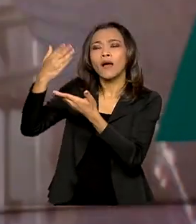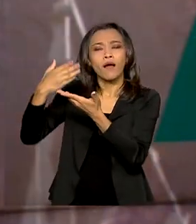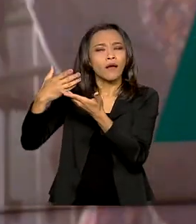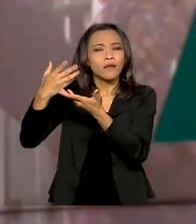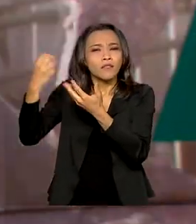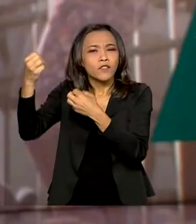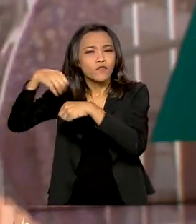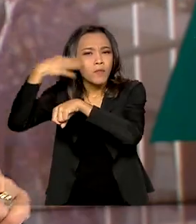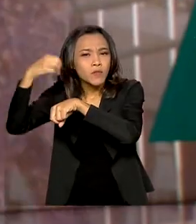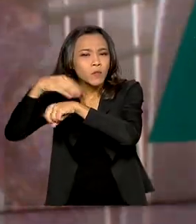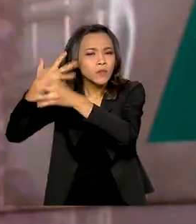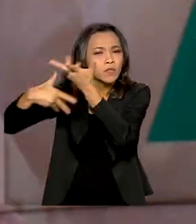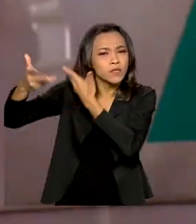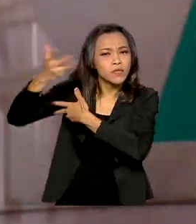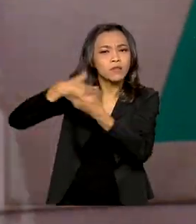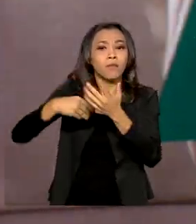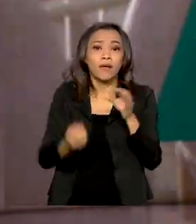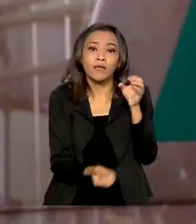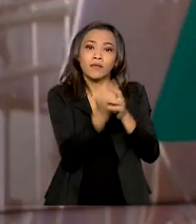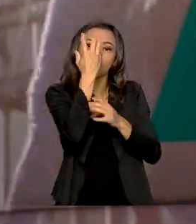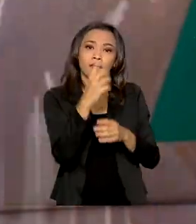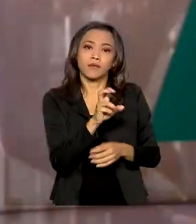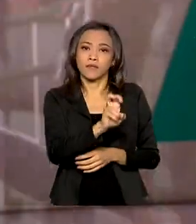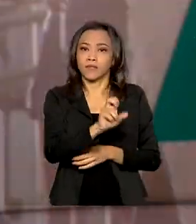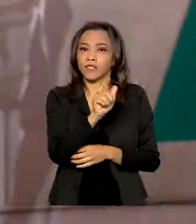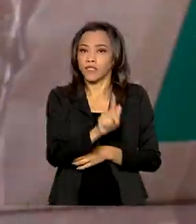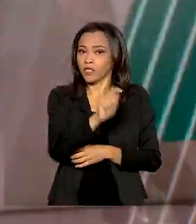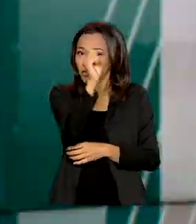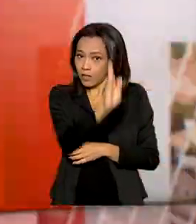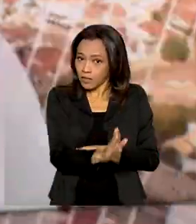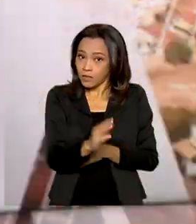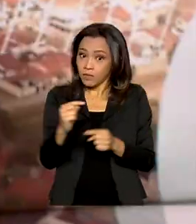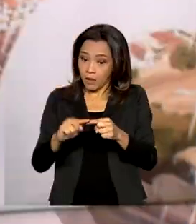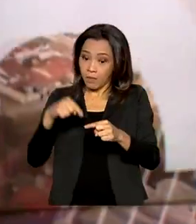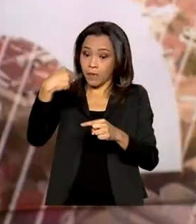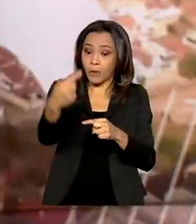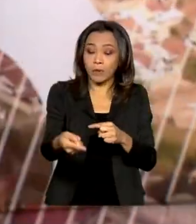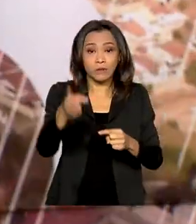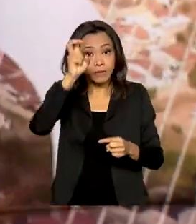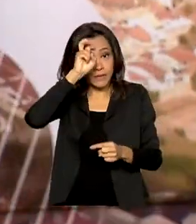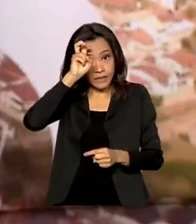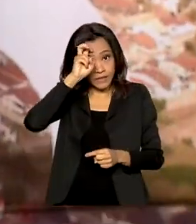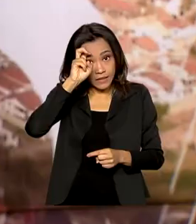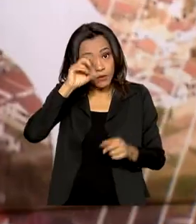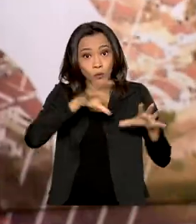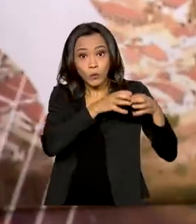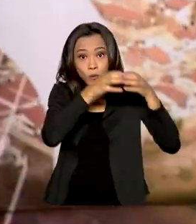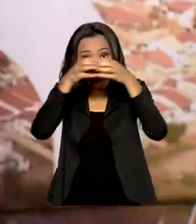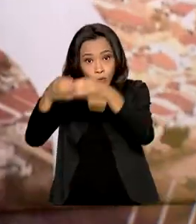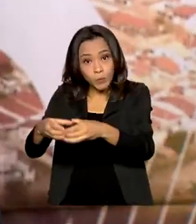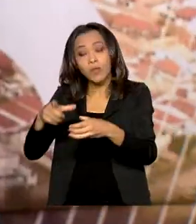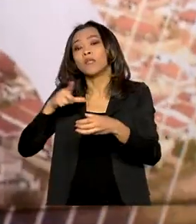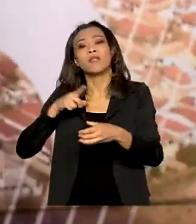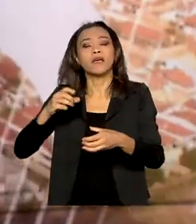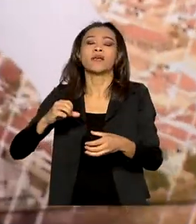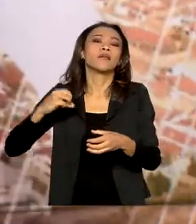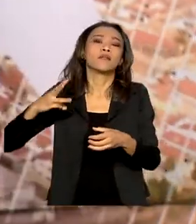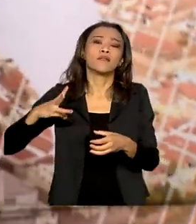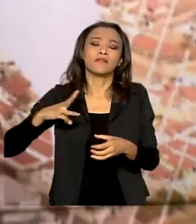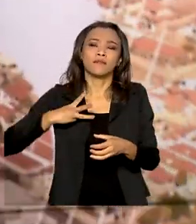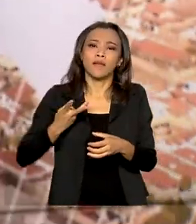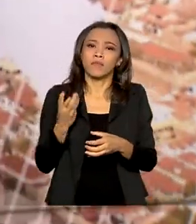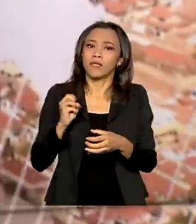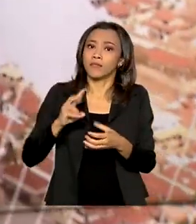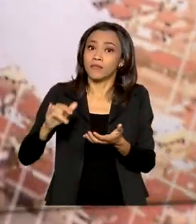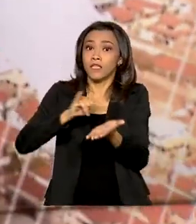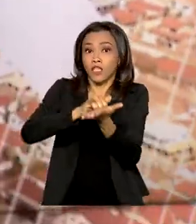implantação do 5G aqui no Brasil. Até a próxima quinta-feira, a comitiva brasileira tem agenda em Washington e em Nova Iorque, com